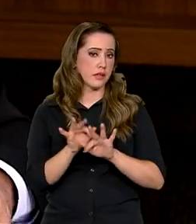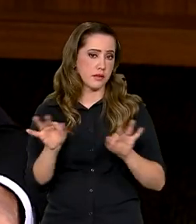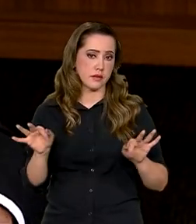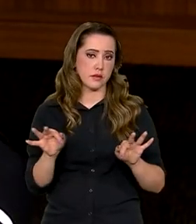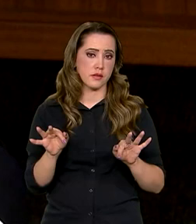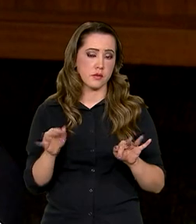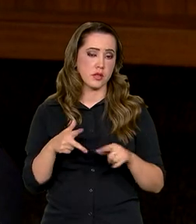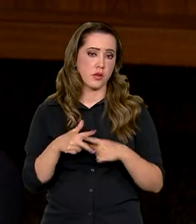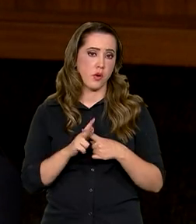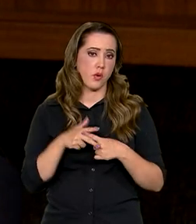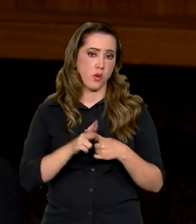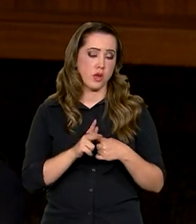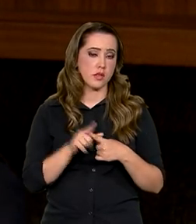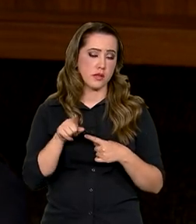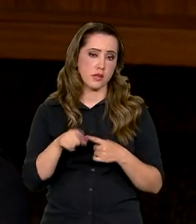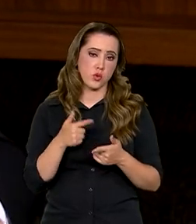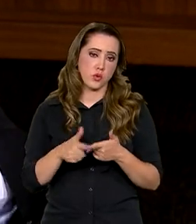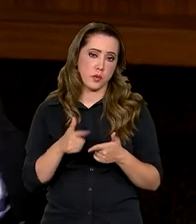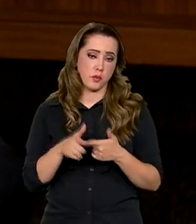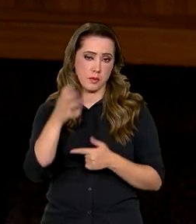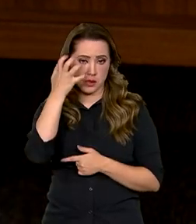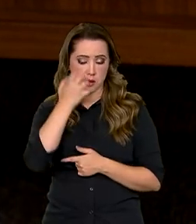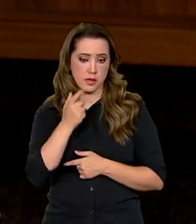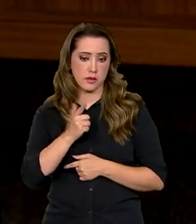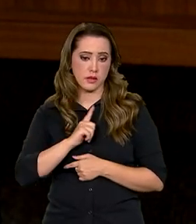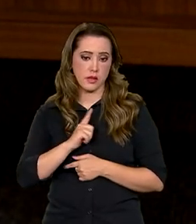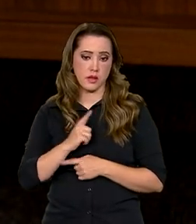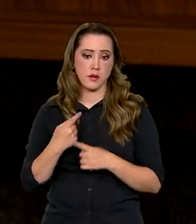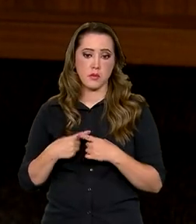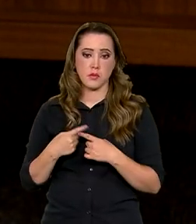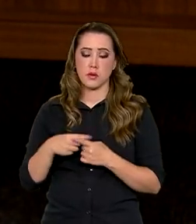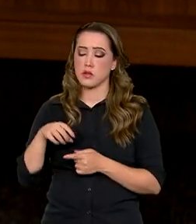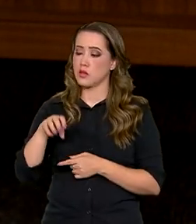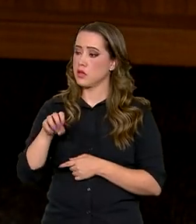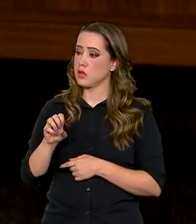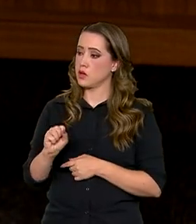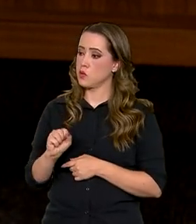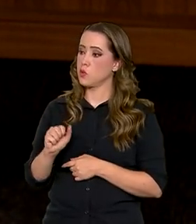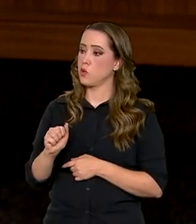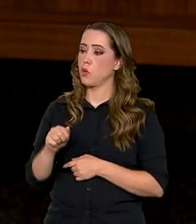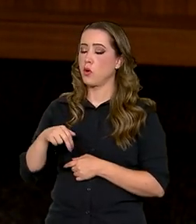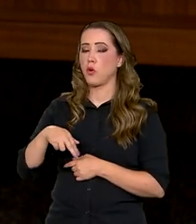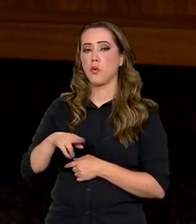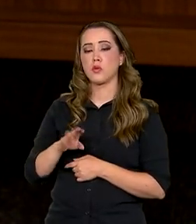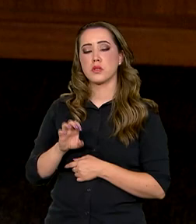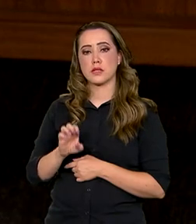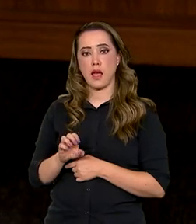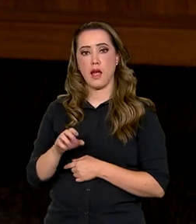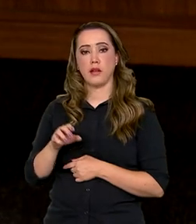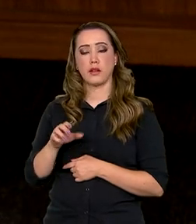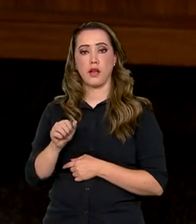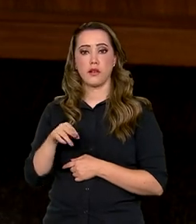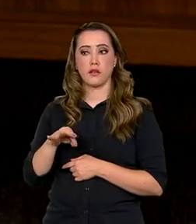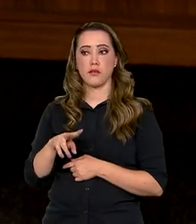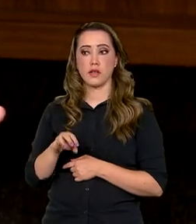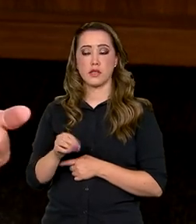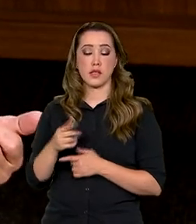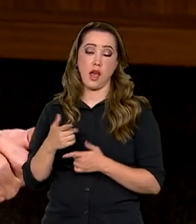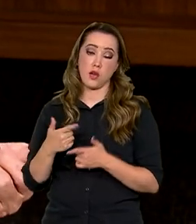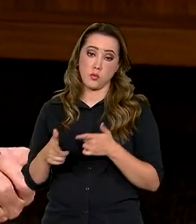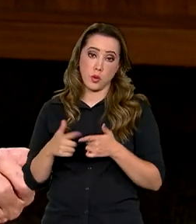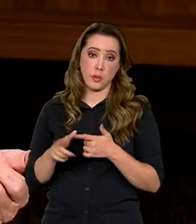a correção de uma grande injustiça que o saque aniversário trouxe ao trabalhador que aderiu ao sistema e,